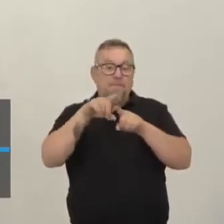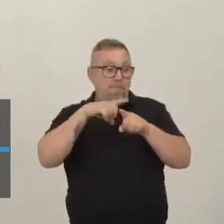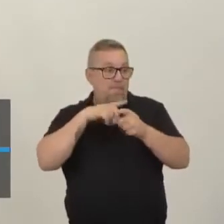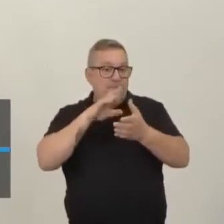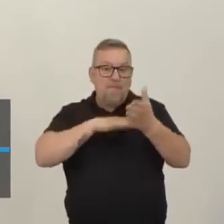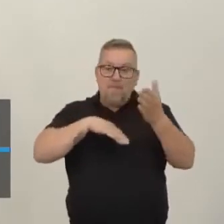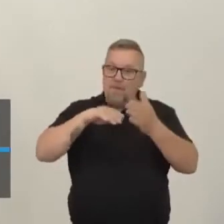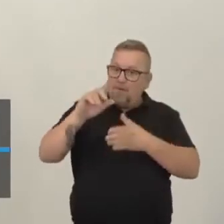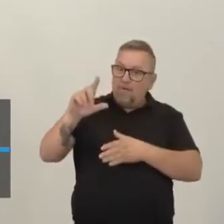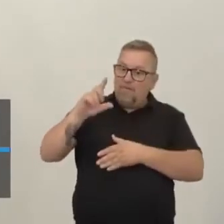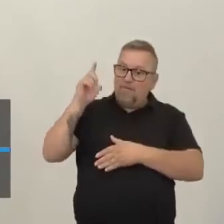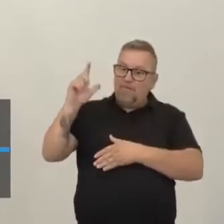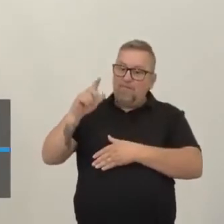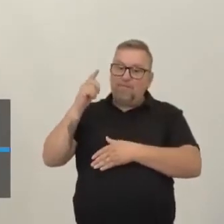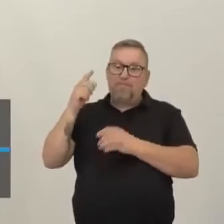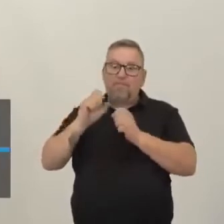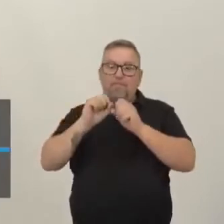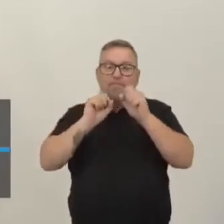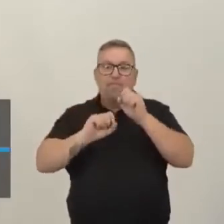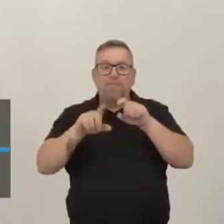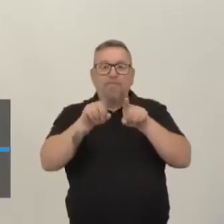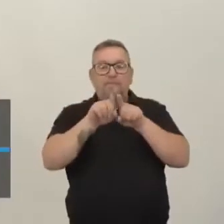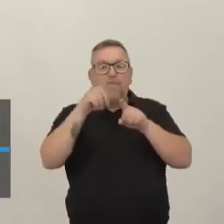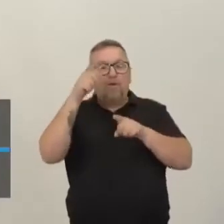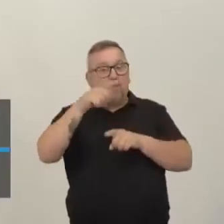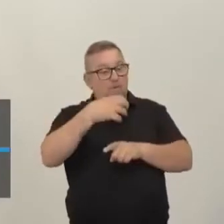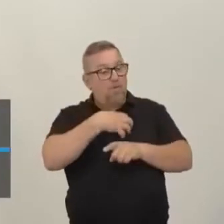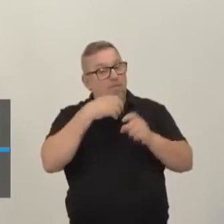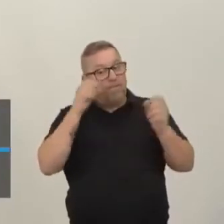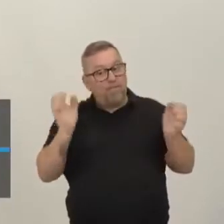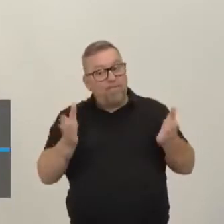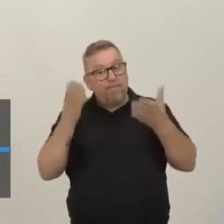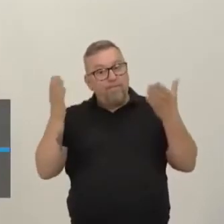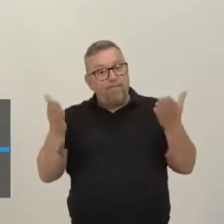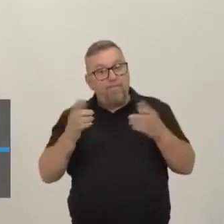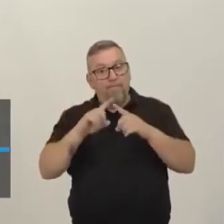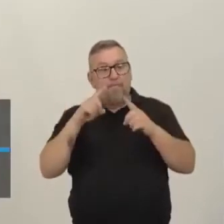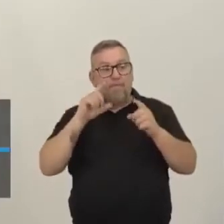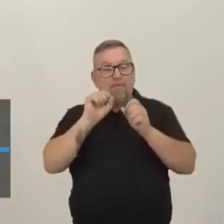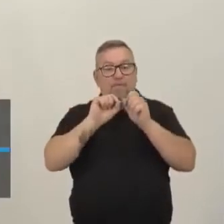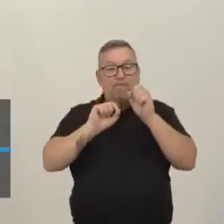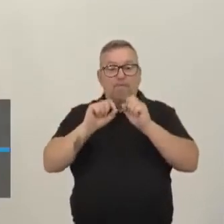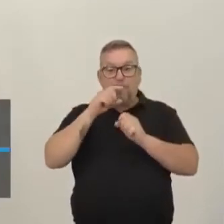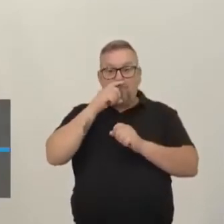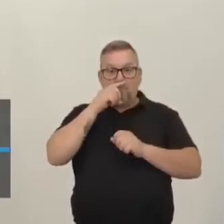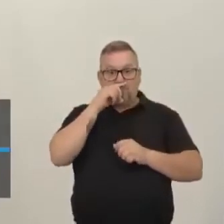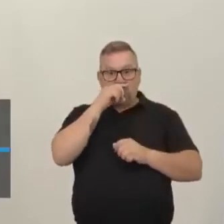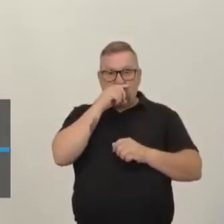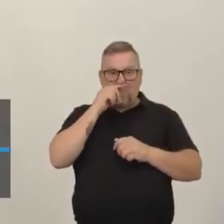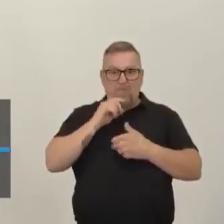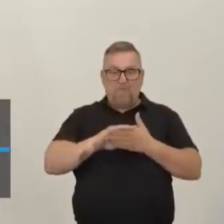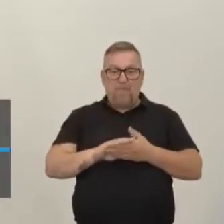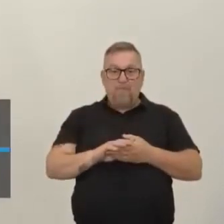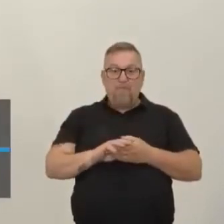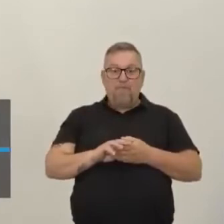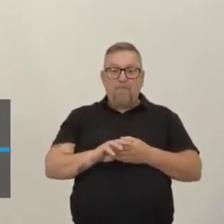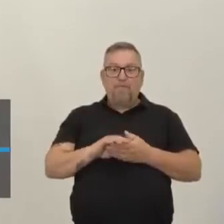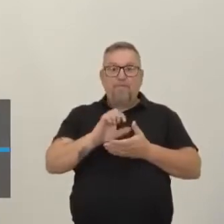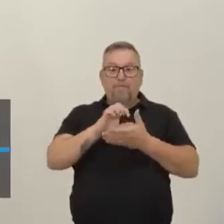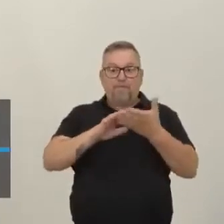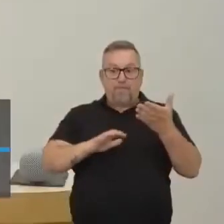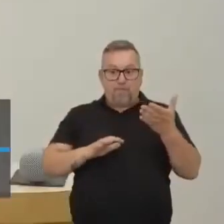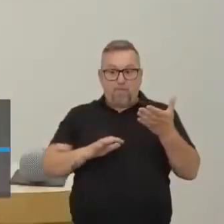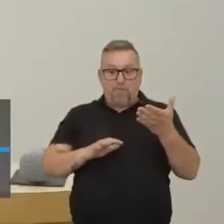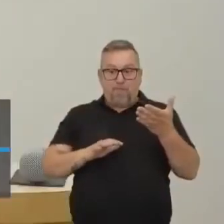logística aí que deve ser colocada e outros incentivos aí que a gente acaba se destacando, tá certo? Vamos lá para uma atividade, Ju?